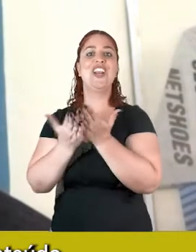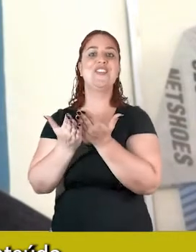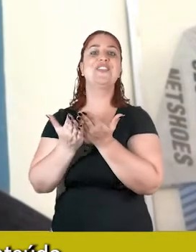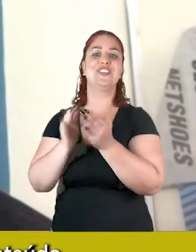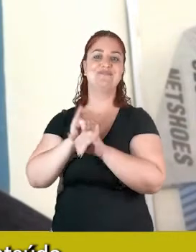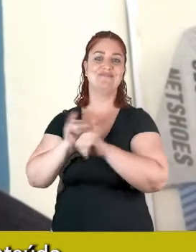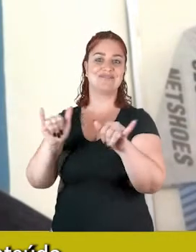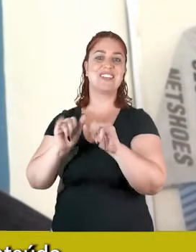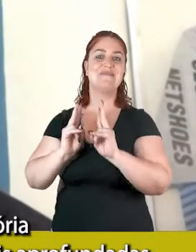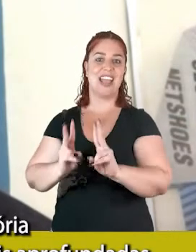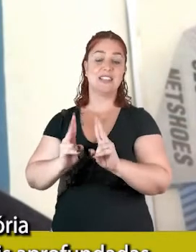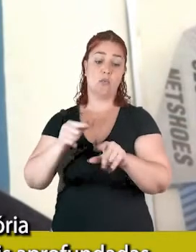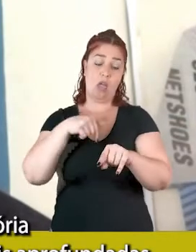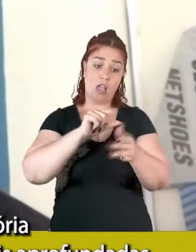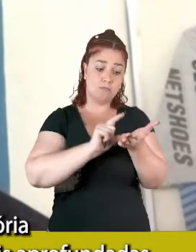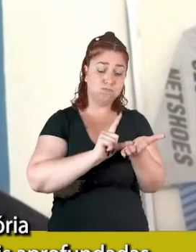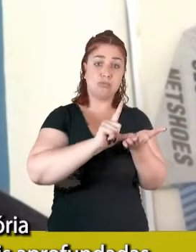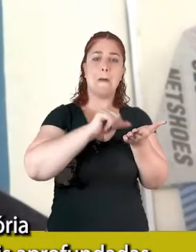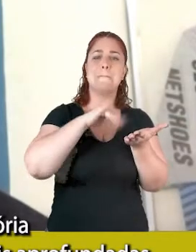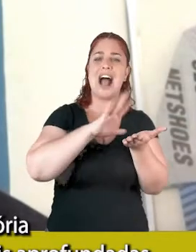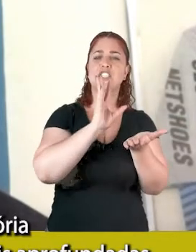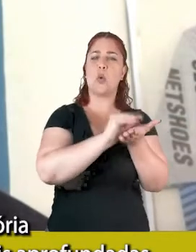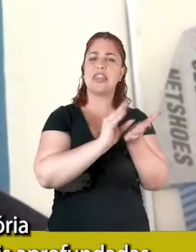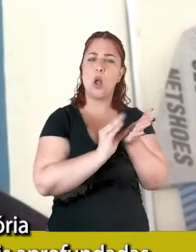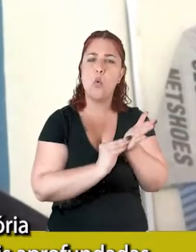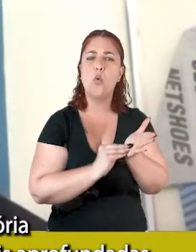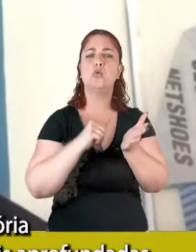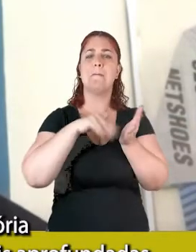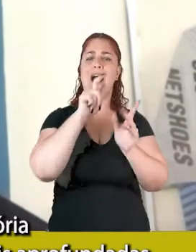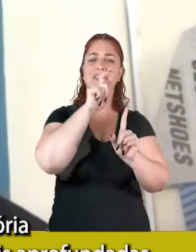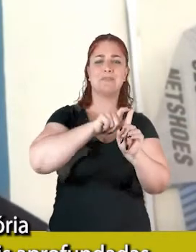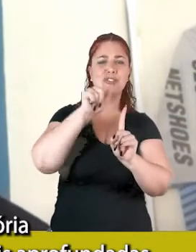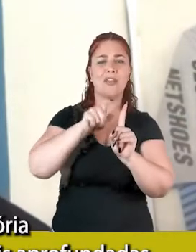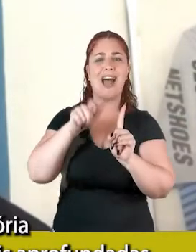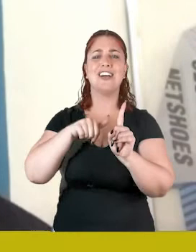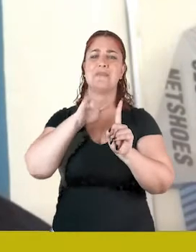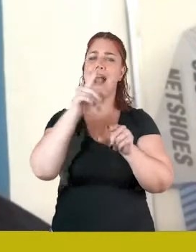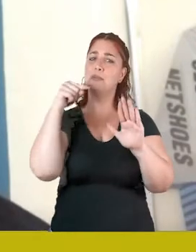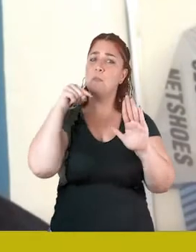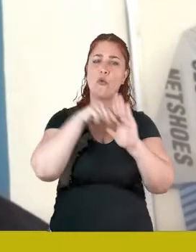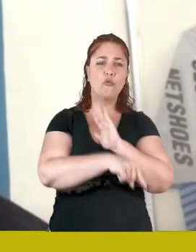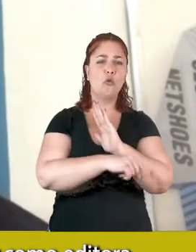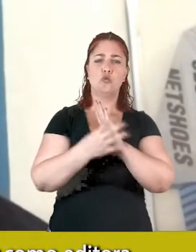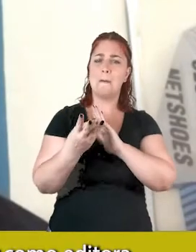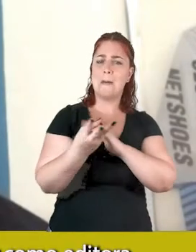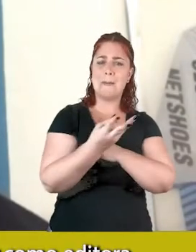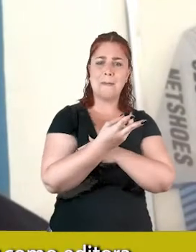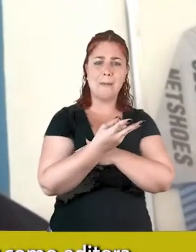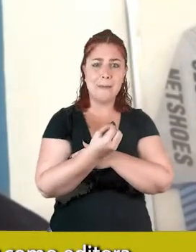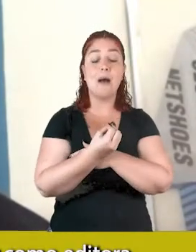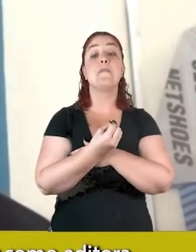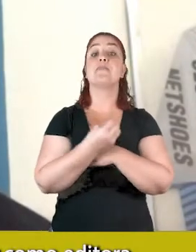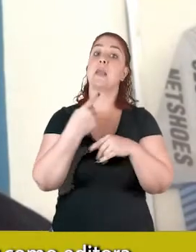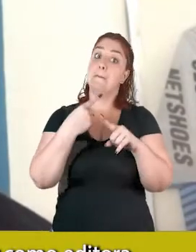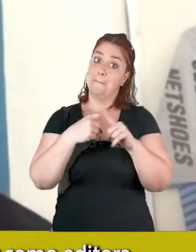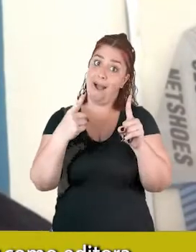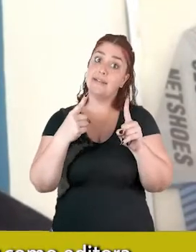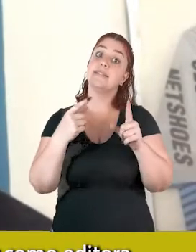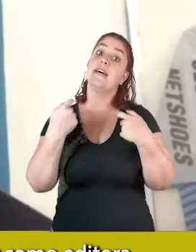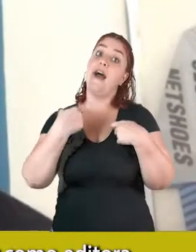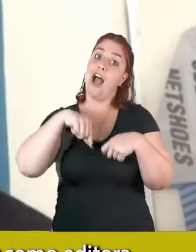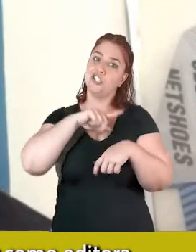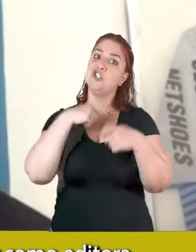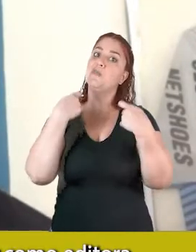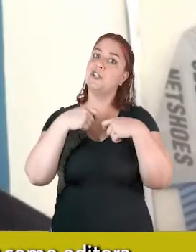tem muito mais conteúdo, muito mais histórias, mais personagens, coisas mais aprofundadas, que a gente teve que, para